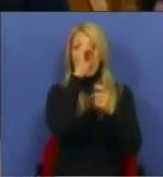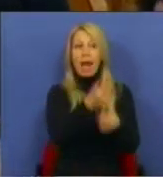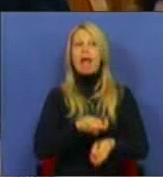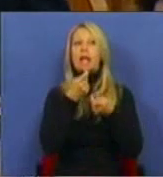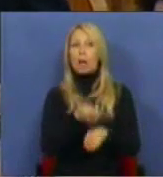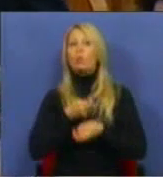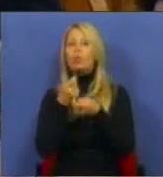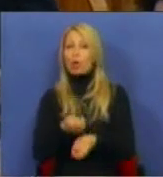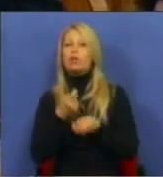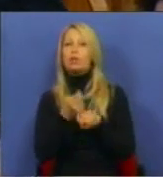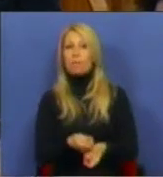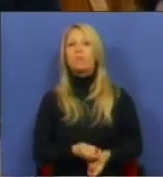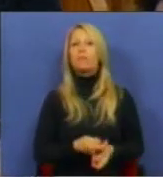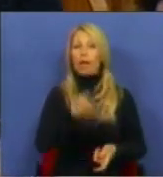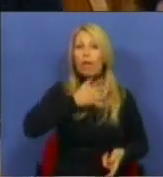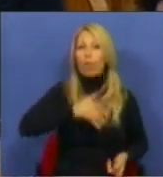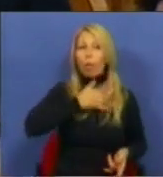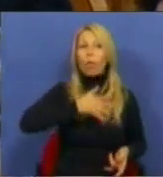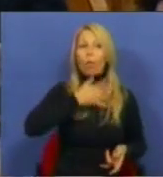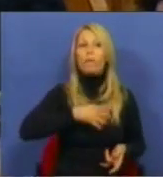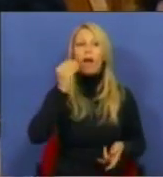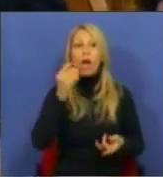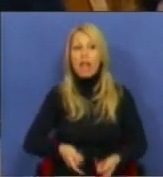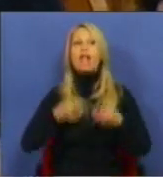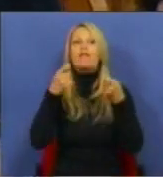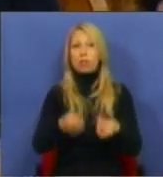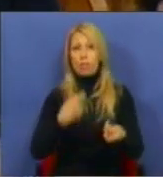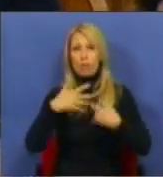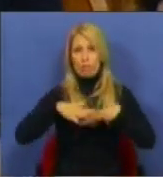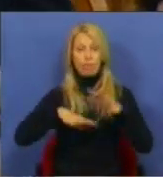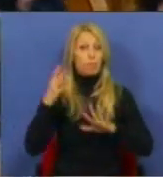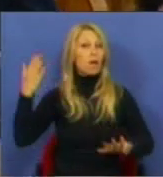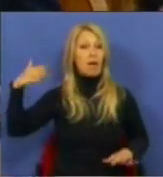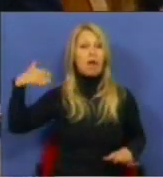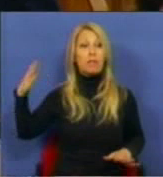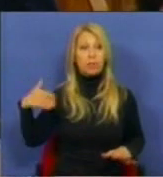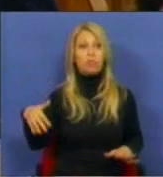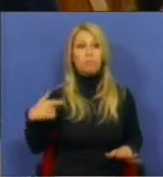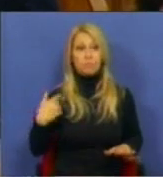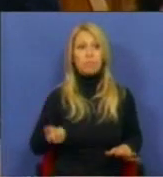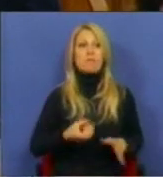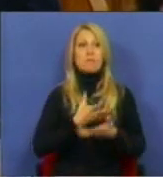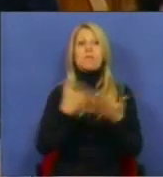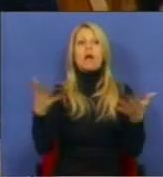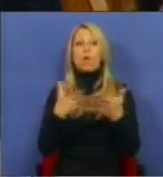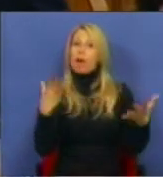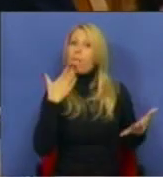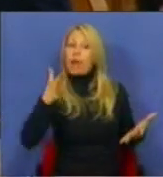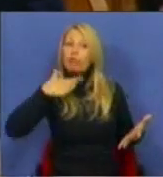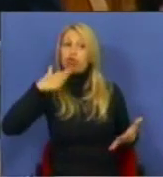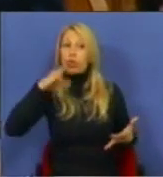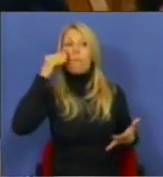que nos relatavam os investimentos que tinham sido feitos, muitos deles com recursos ao crédito bancário,